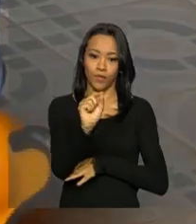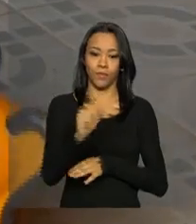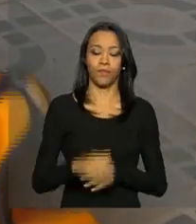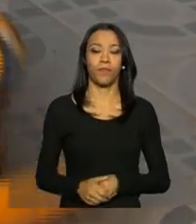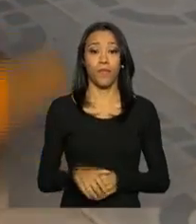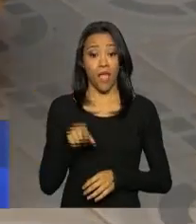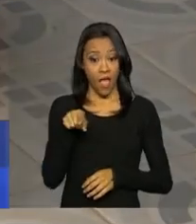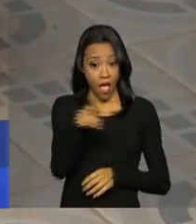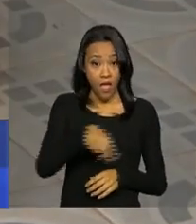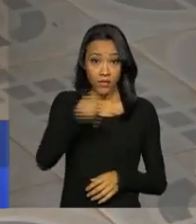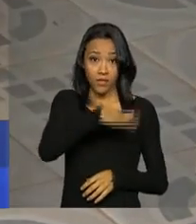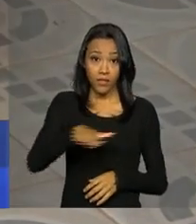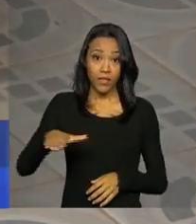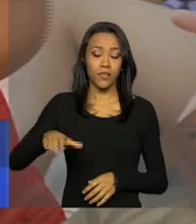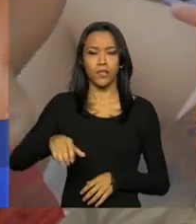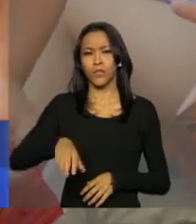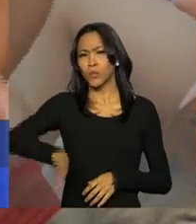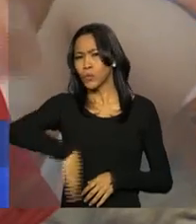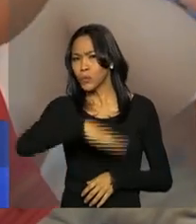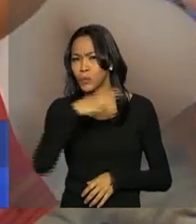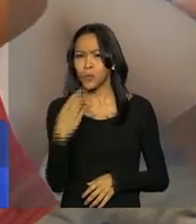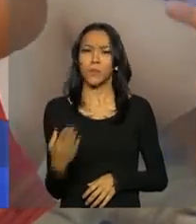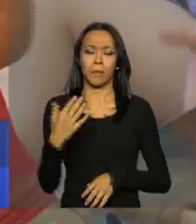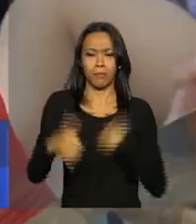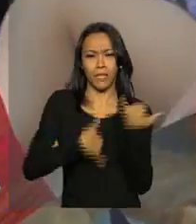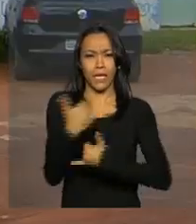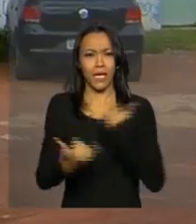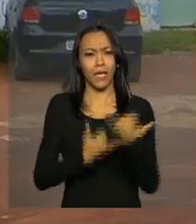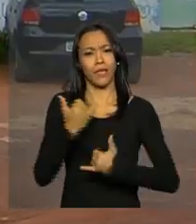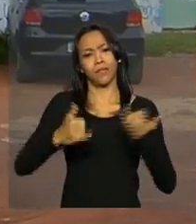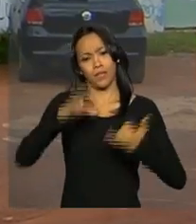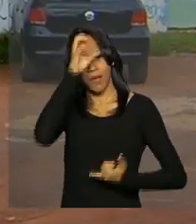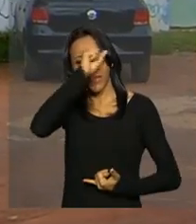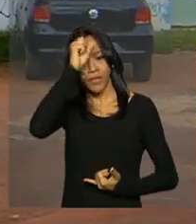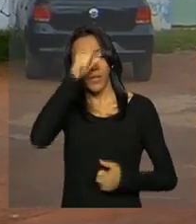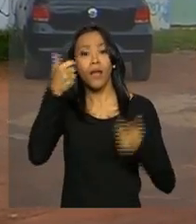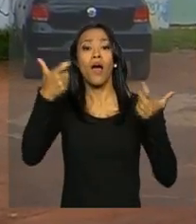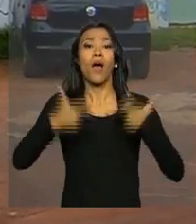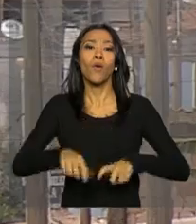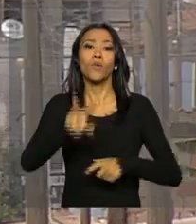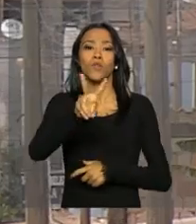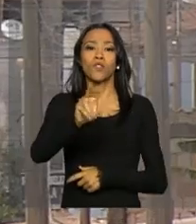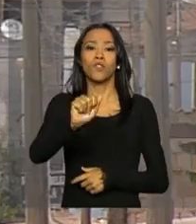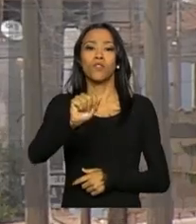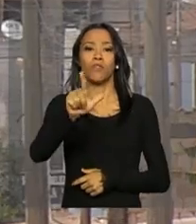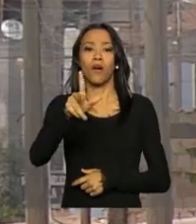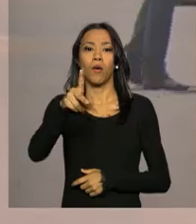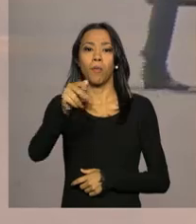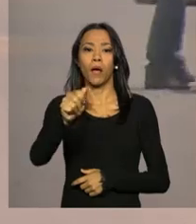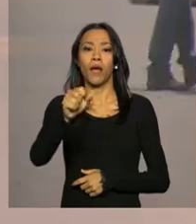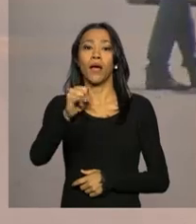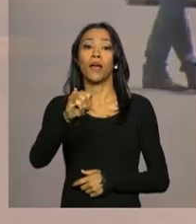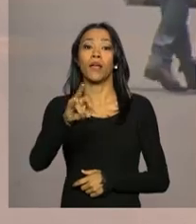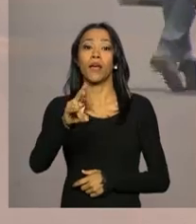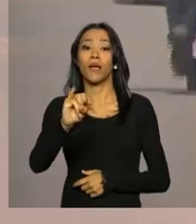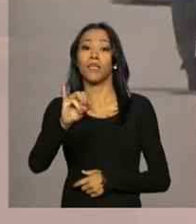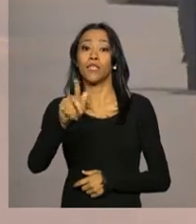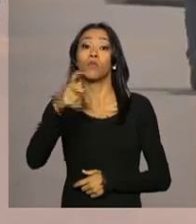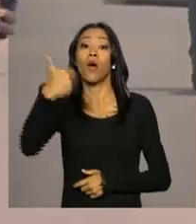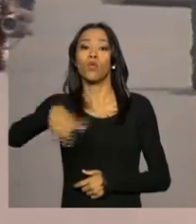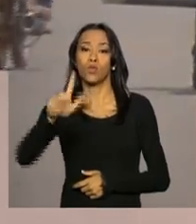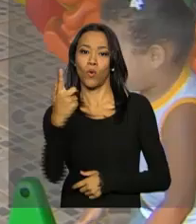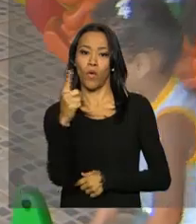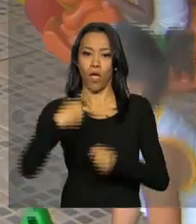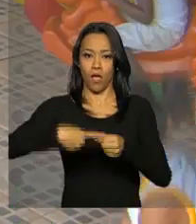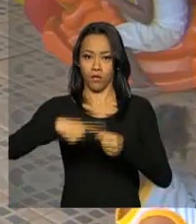crianças passam metade do dia brincando e aprendendo nesta creche de Valparaíso, Goiás, cidade a cerca de 40 quilômetros